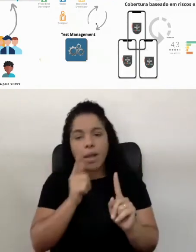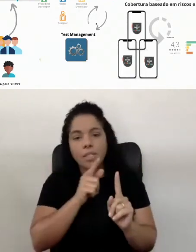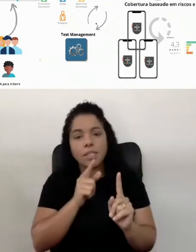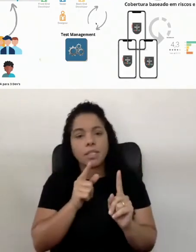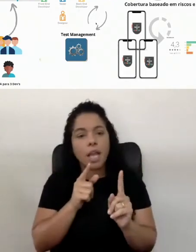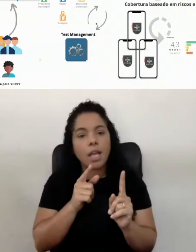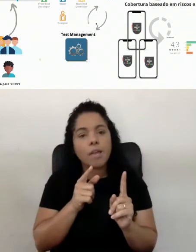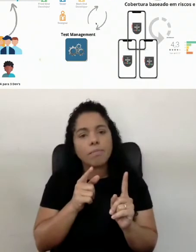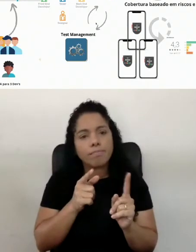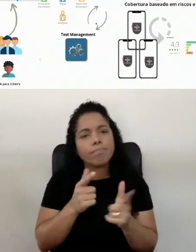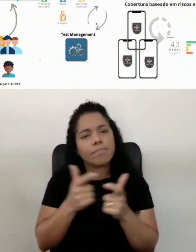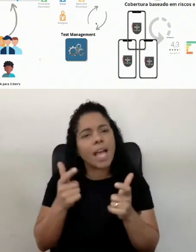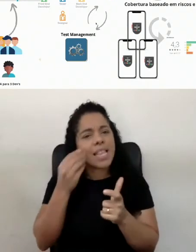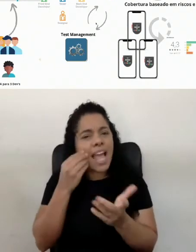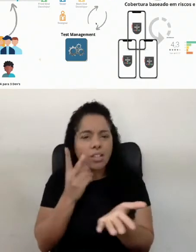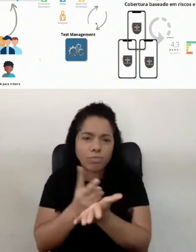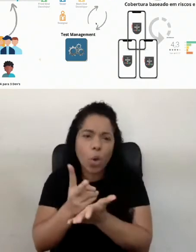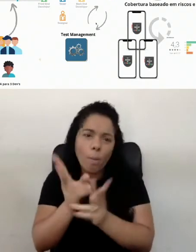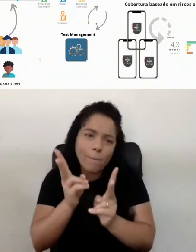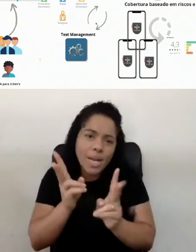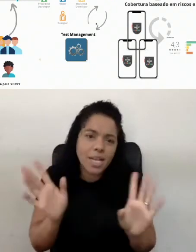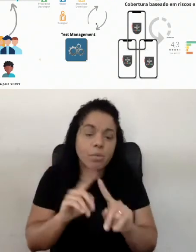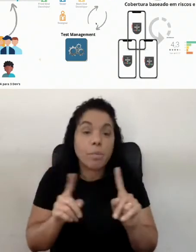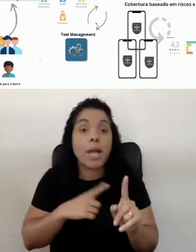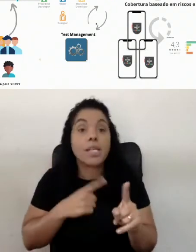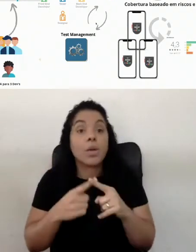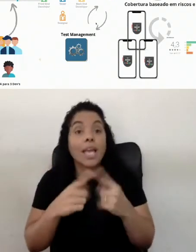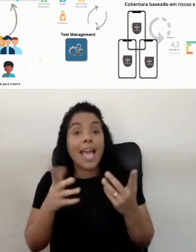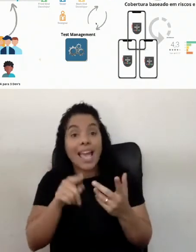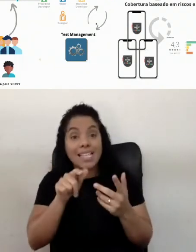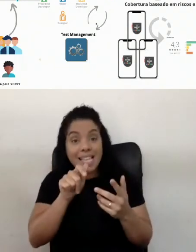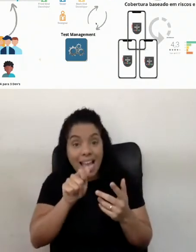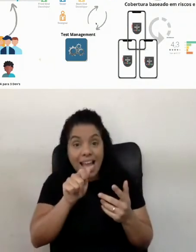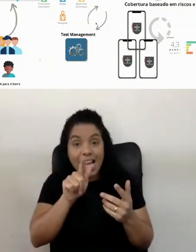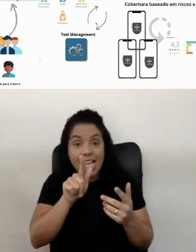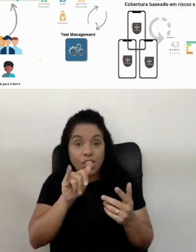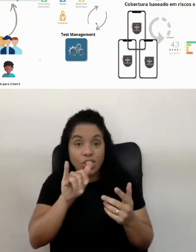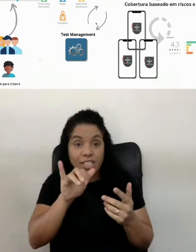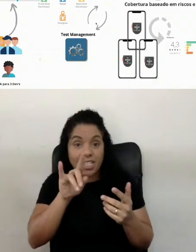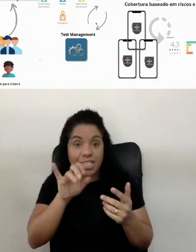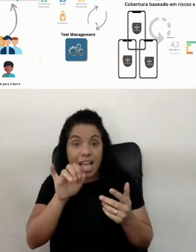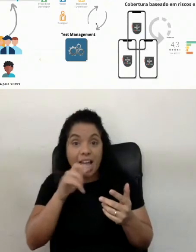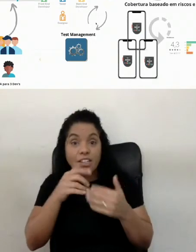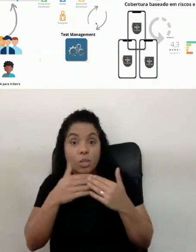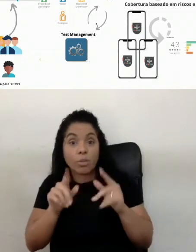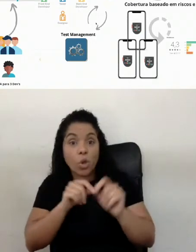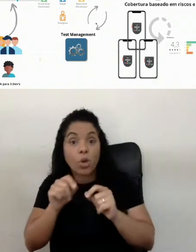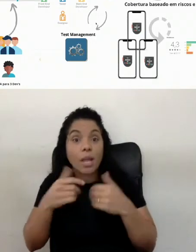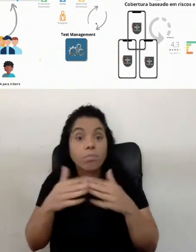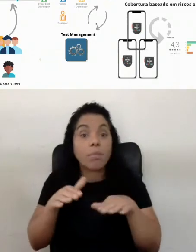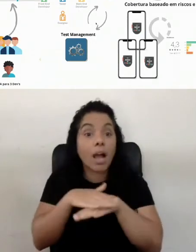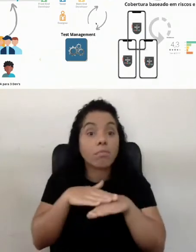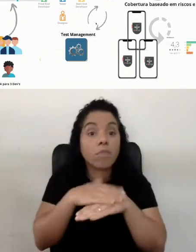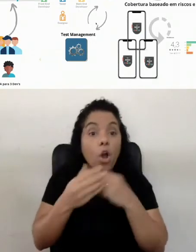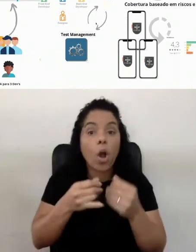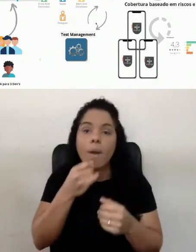o porque, de fato, agilidade, né, esse movimento puxou a área da qualidade para uma conversa aí